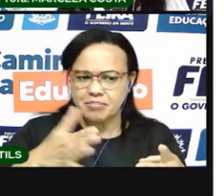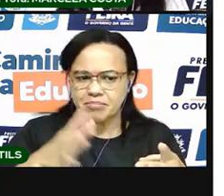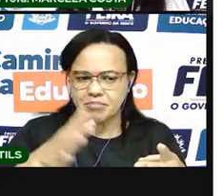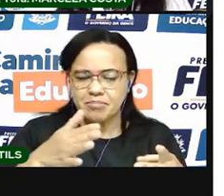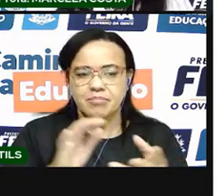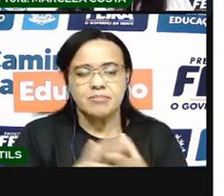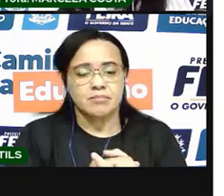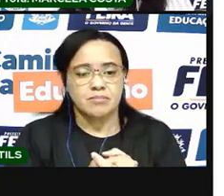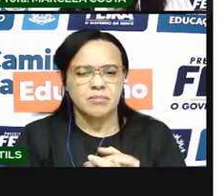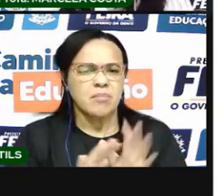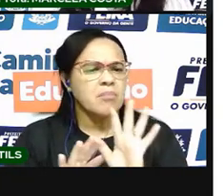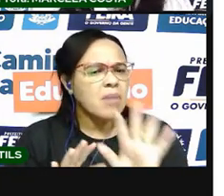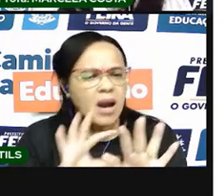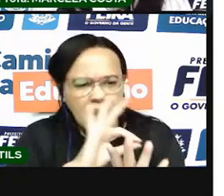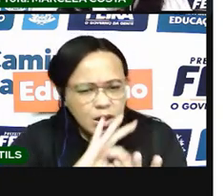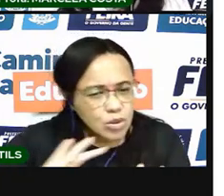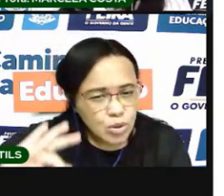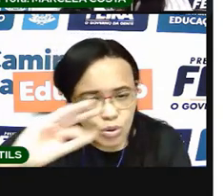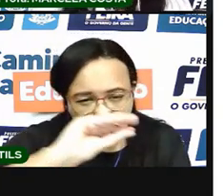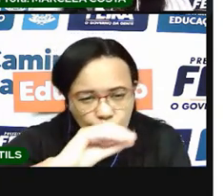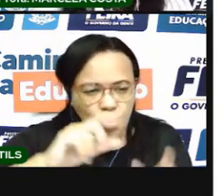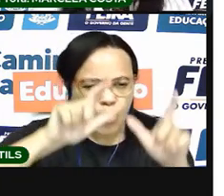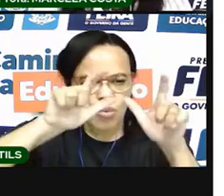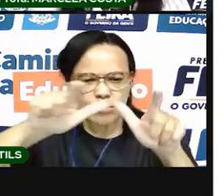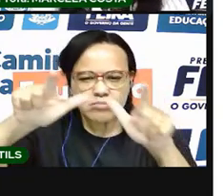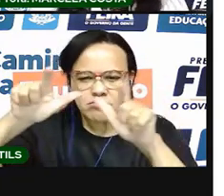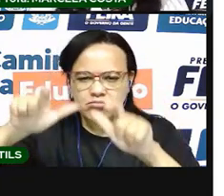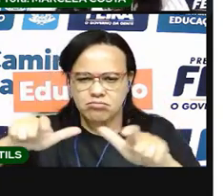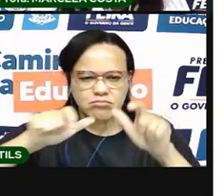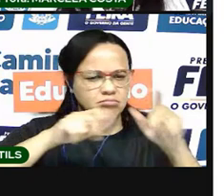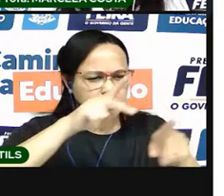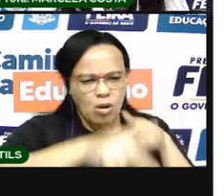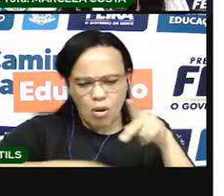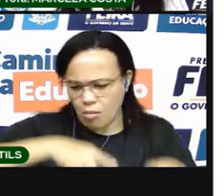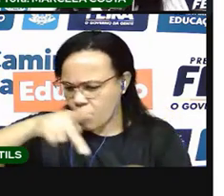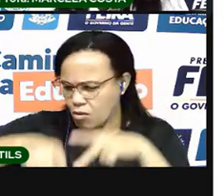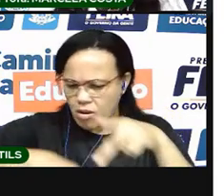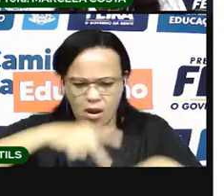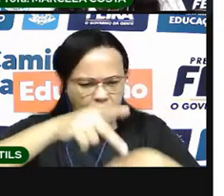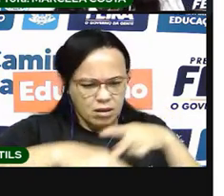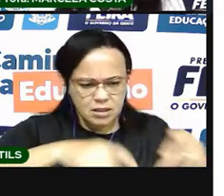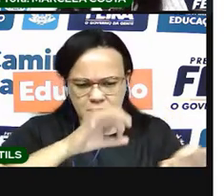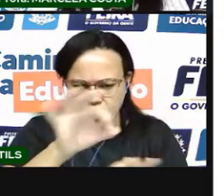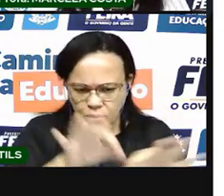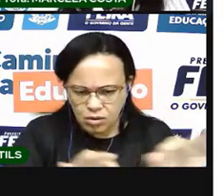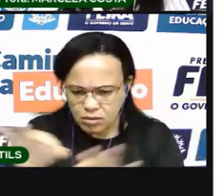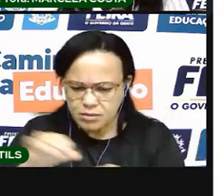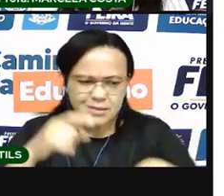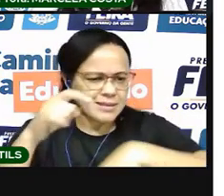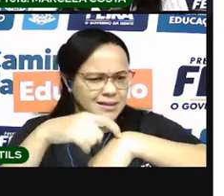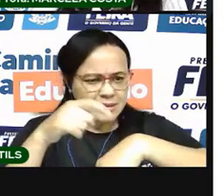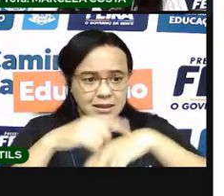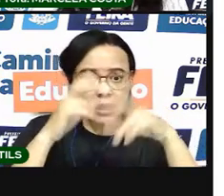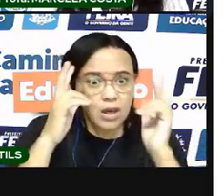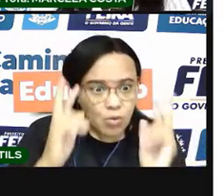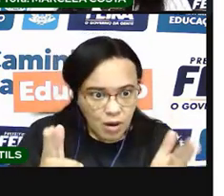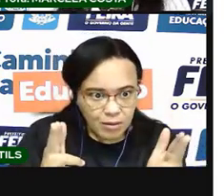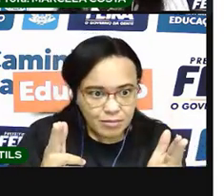Mas será que todos os lugares, todos os povos, organizam o seu tempo dessa forma que a gente está vendo aqui?